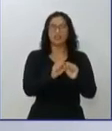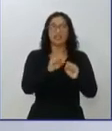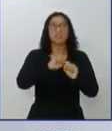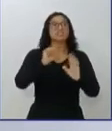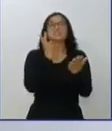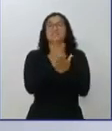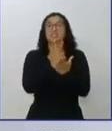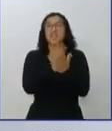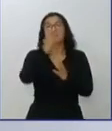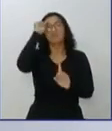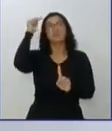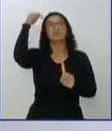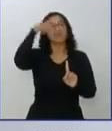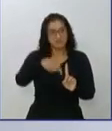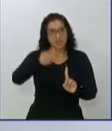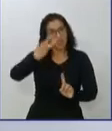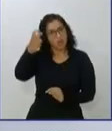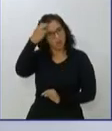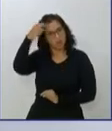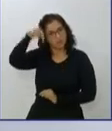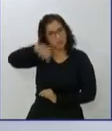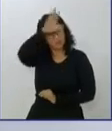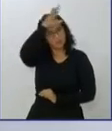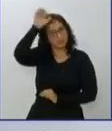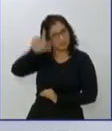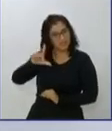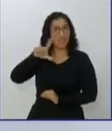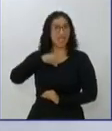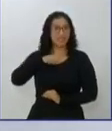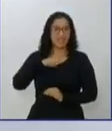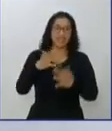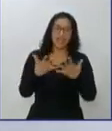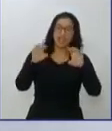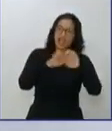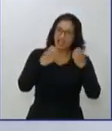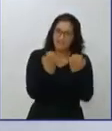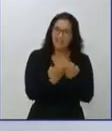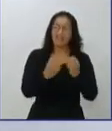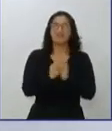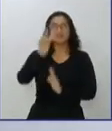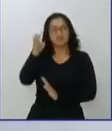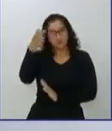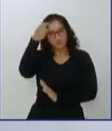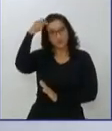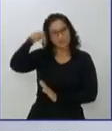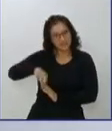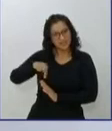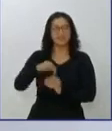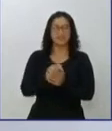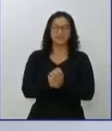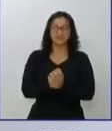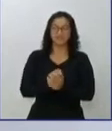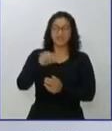Maracajú, entre tantas outras festividades que envolvem cultura, turismo, e aproximam a população